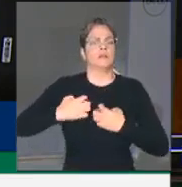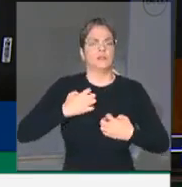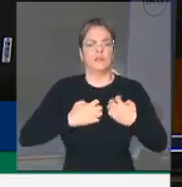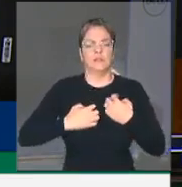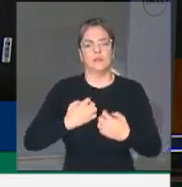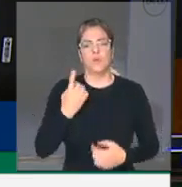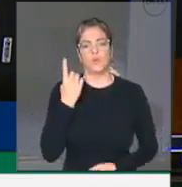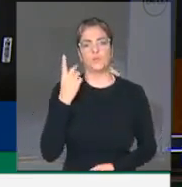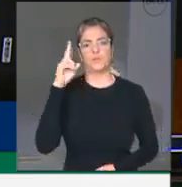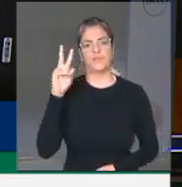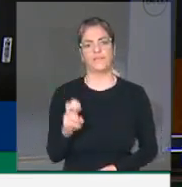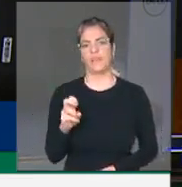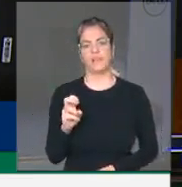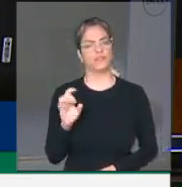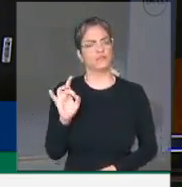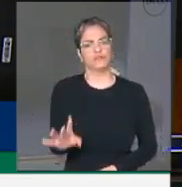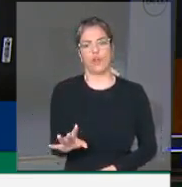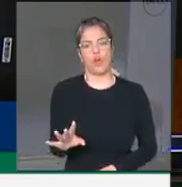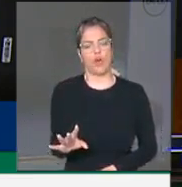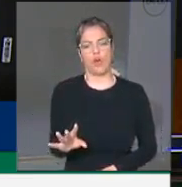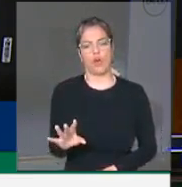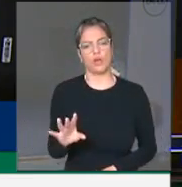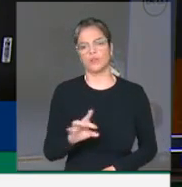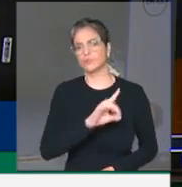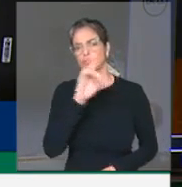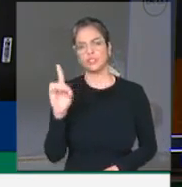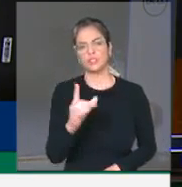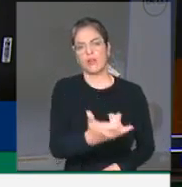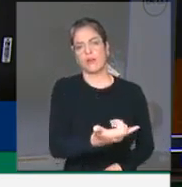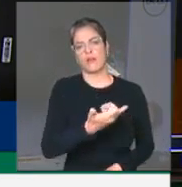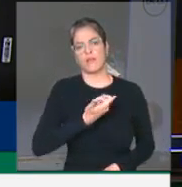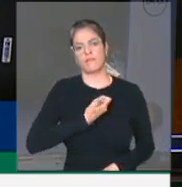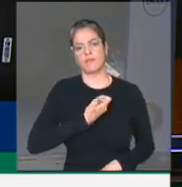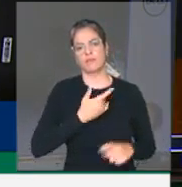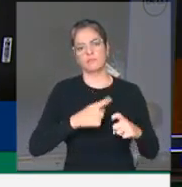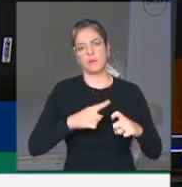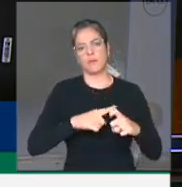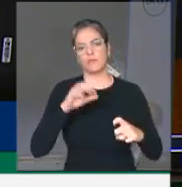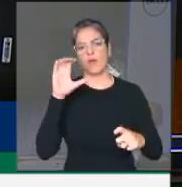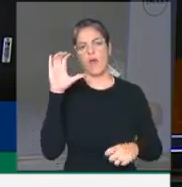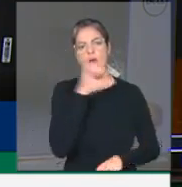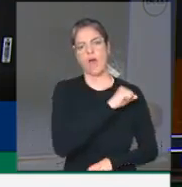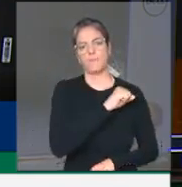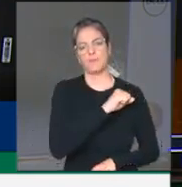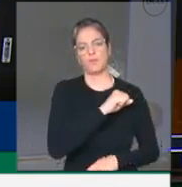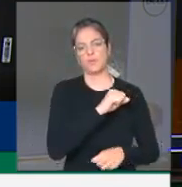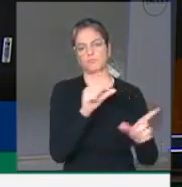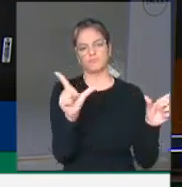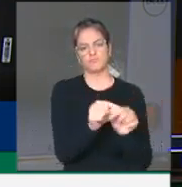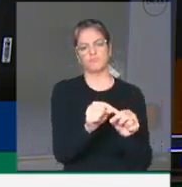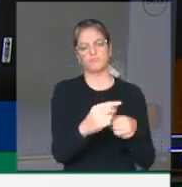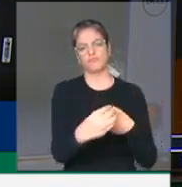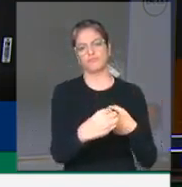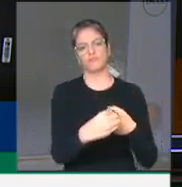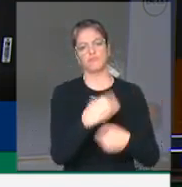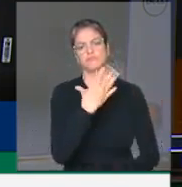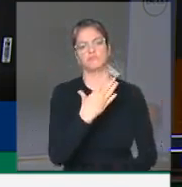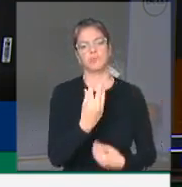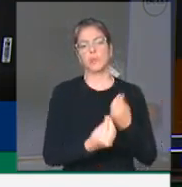por dia, as notícias que lhes são transmitidas em boletins ou em palavras rápidas pelos profissionais de saúde.